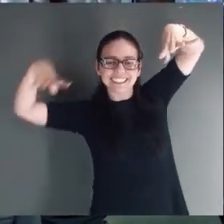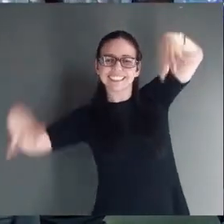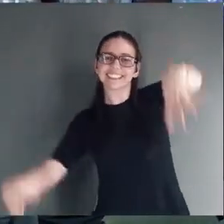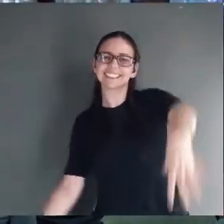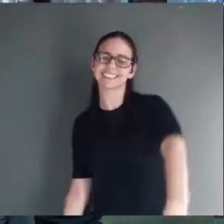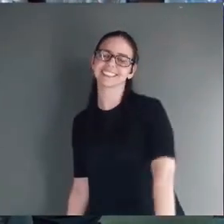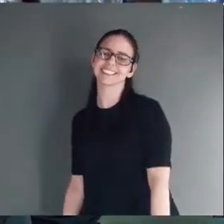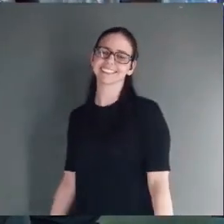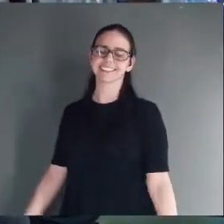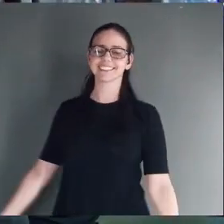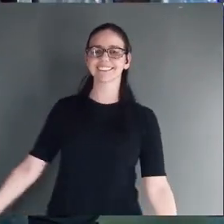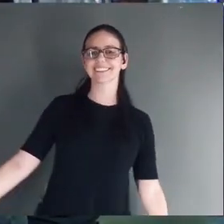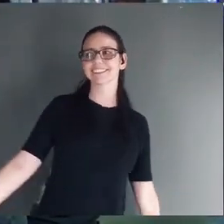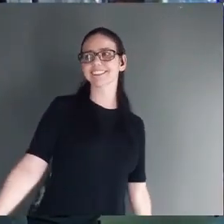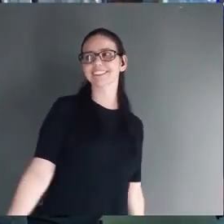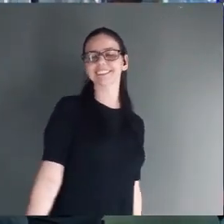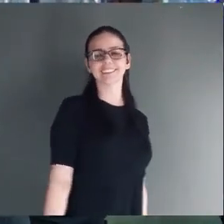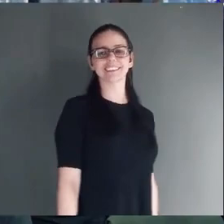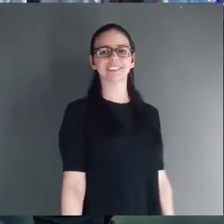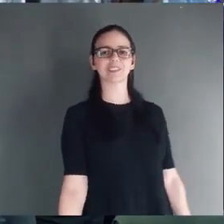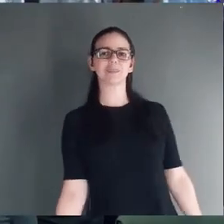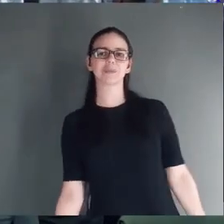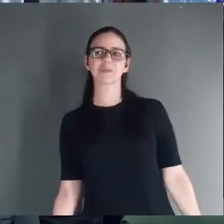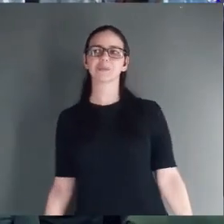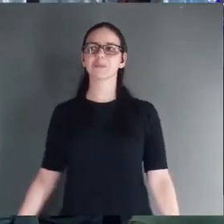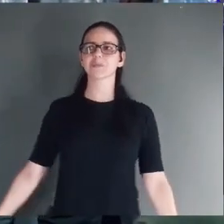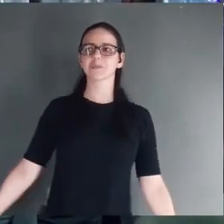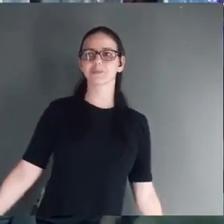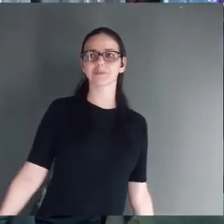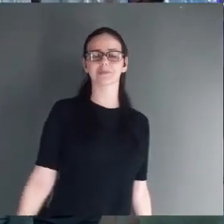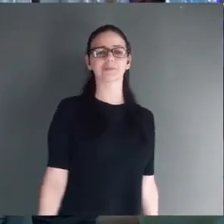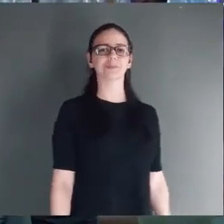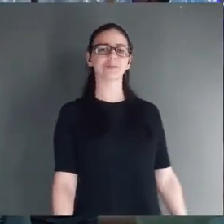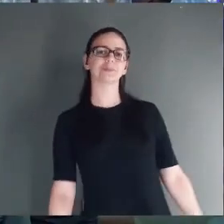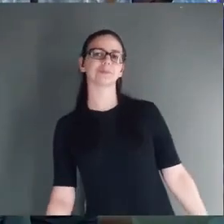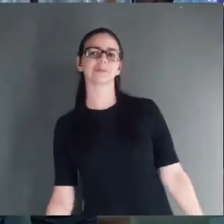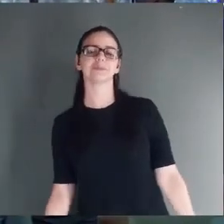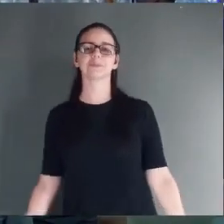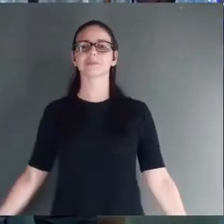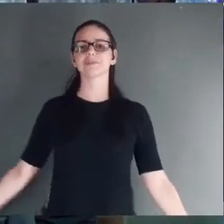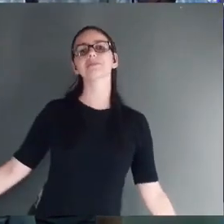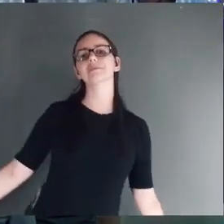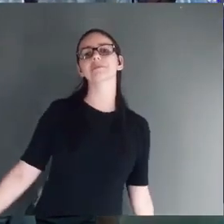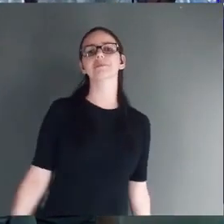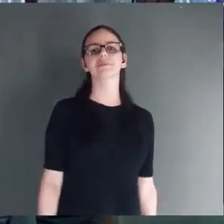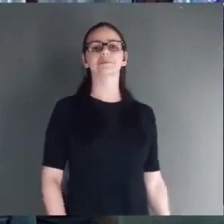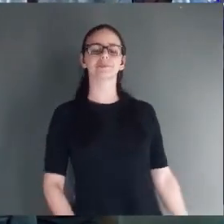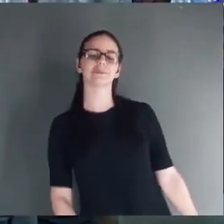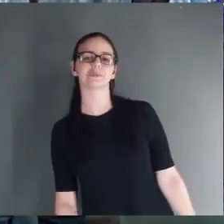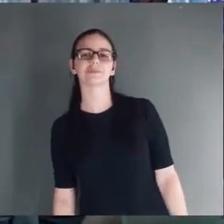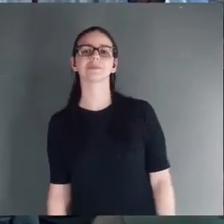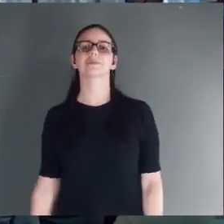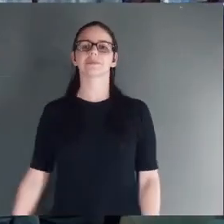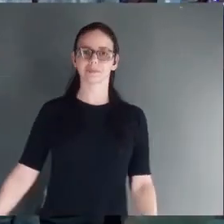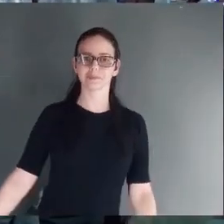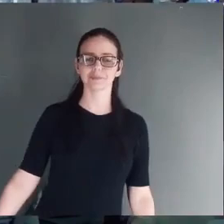escuridão. Aleluia. Aleluia.